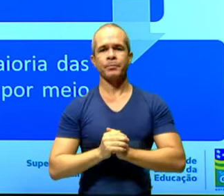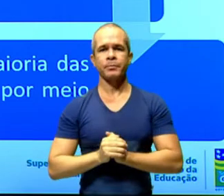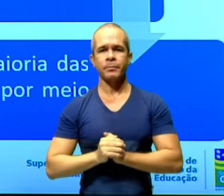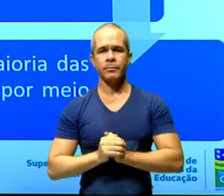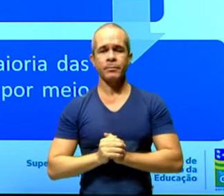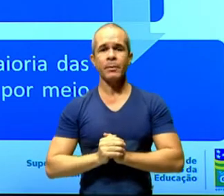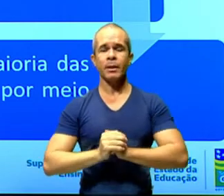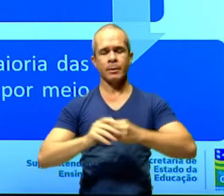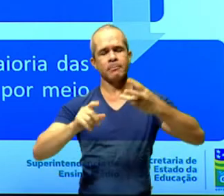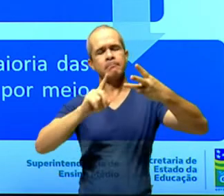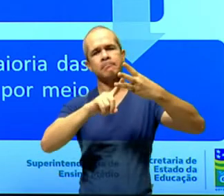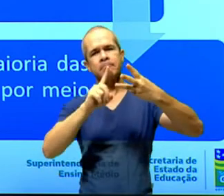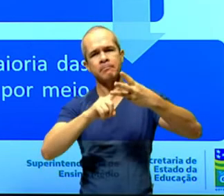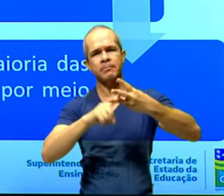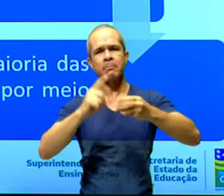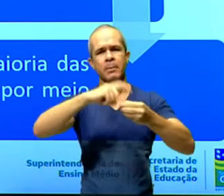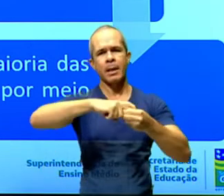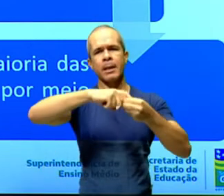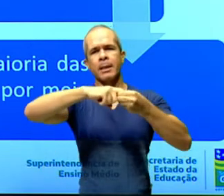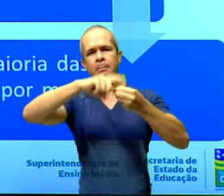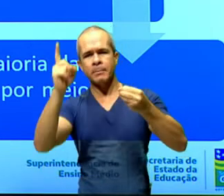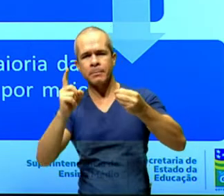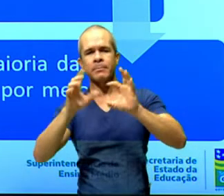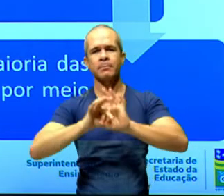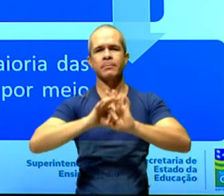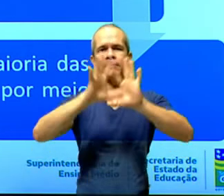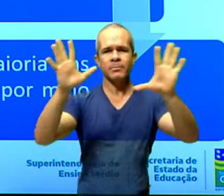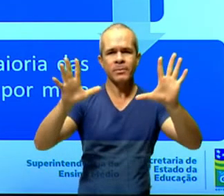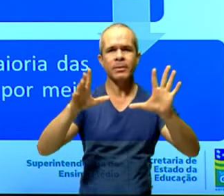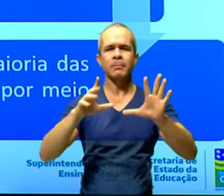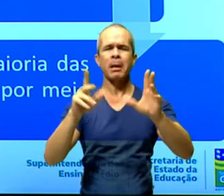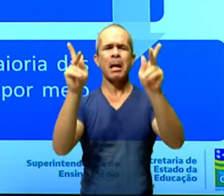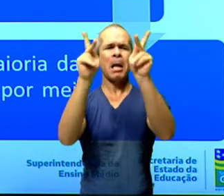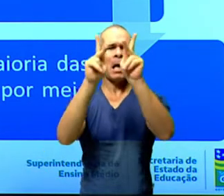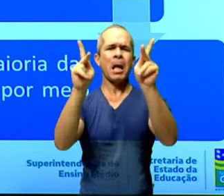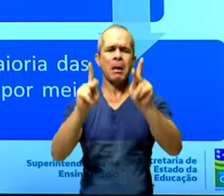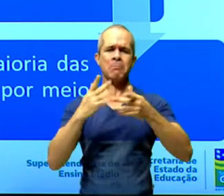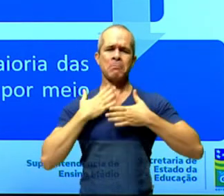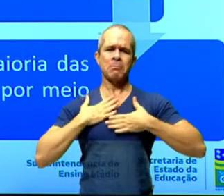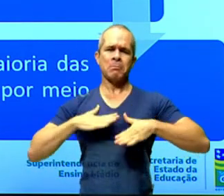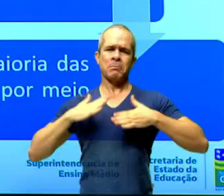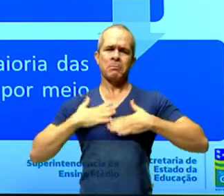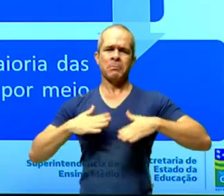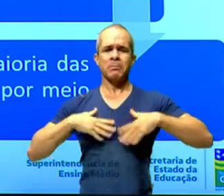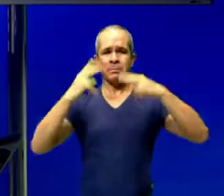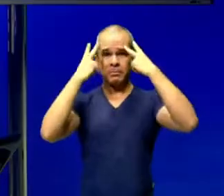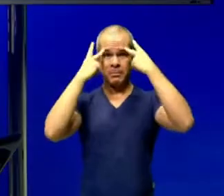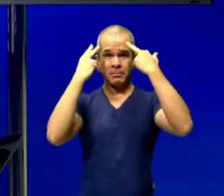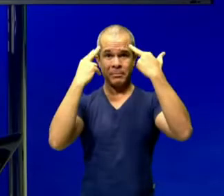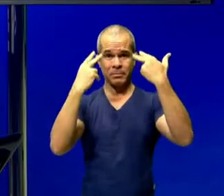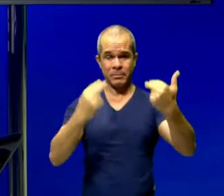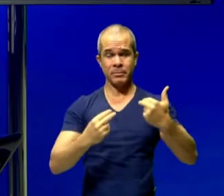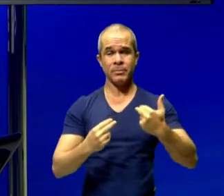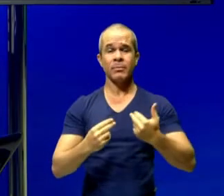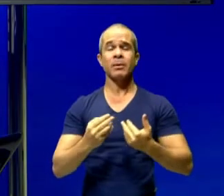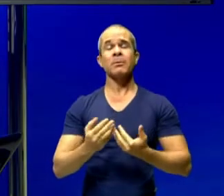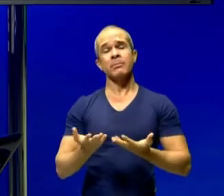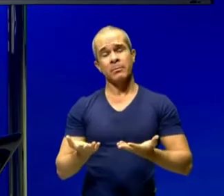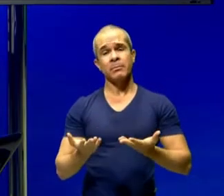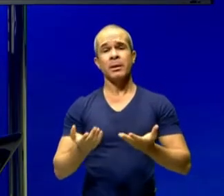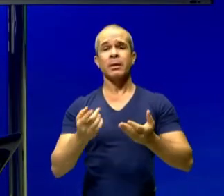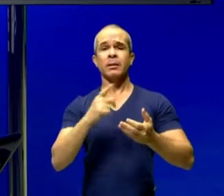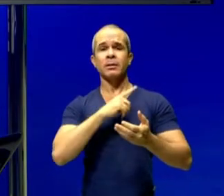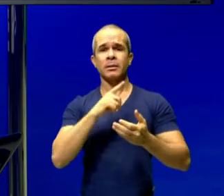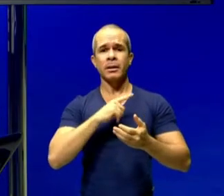A maior independência desses países foi por via pacífica. Corta para mim aqui. Aqui a gente destaca a